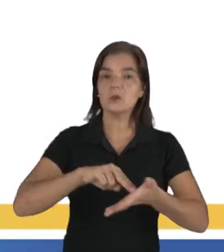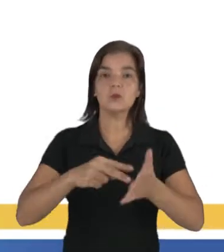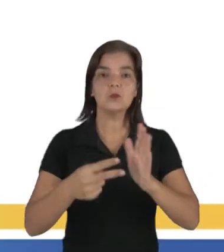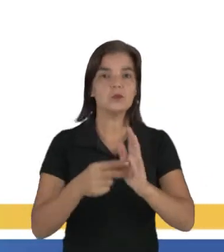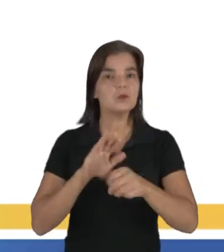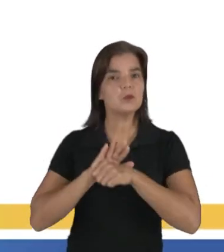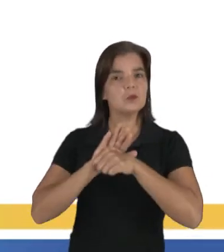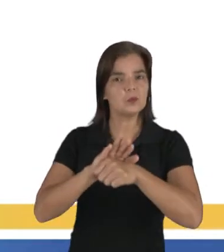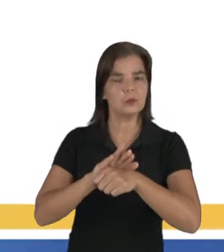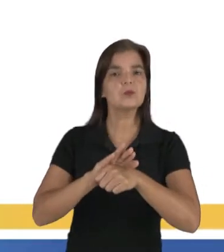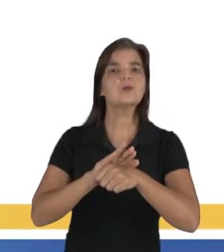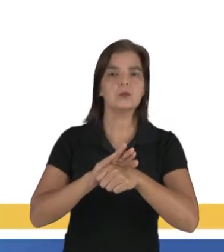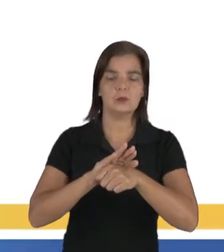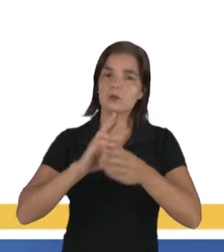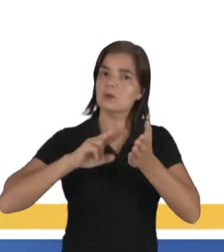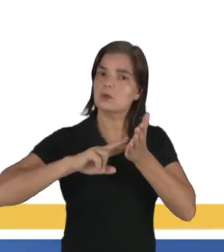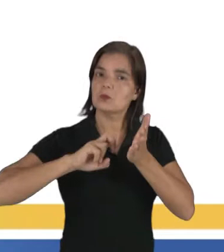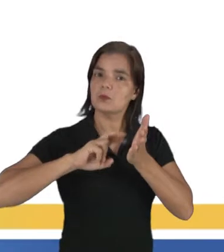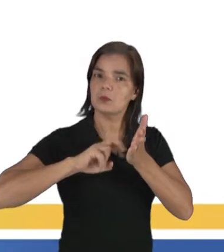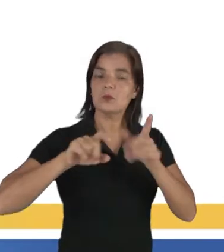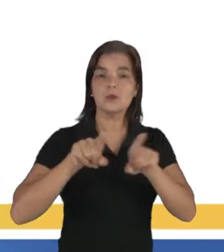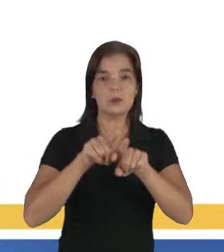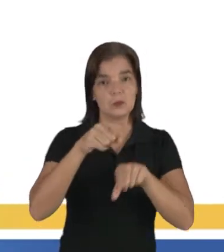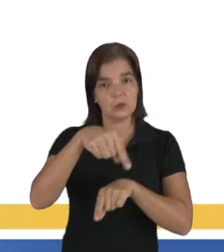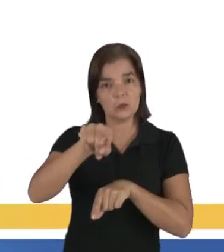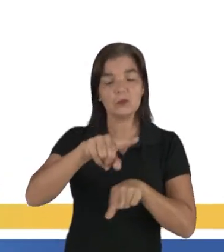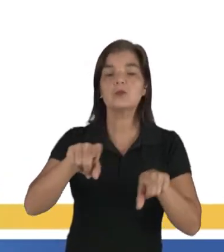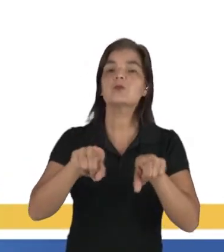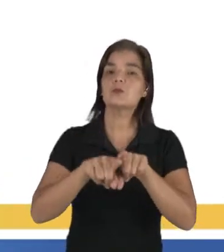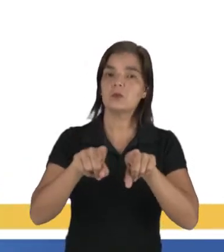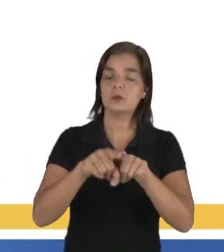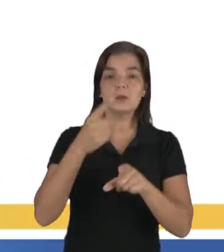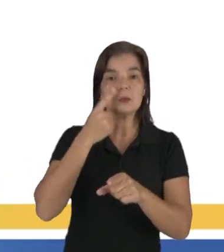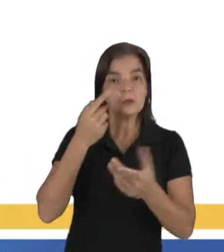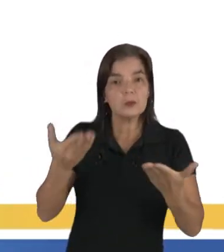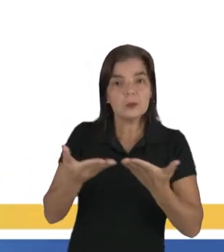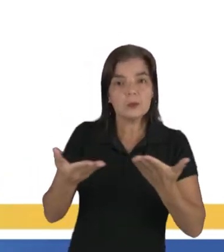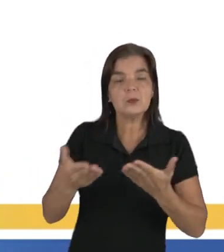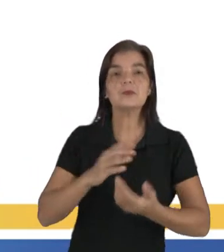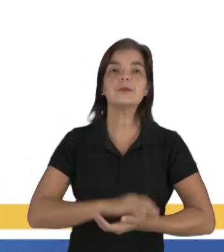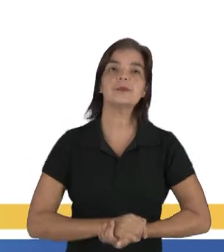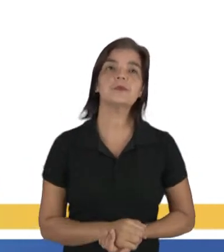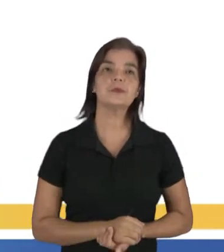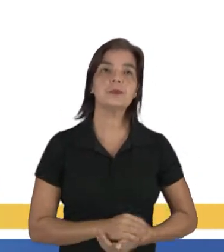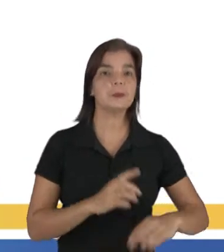ajuda a aumentar o repertório seu que está aí, me vendo neste momento?